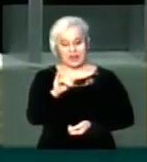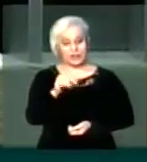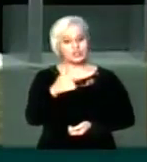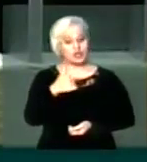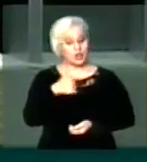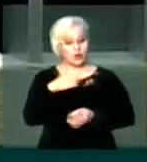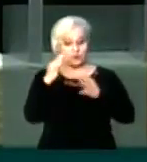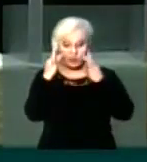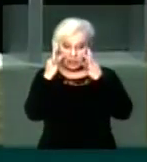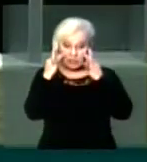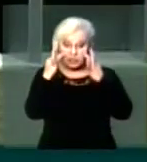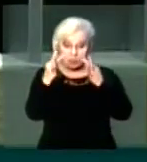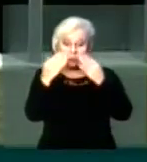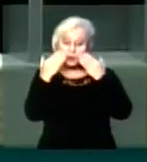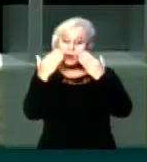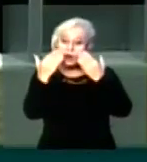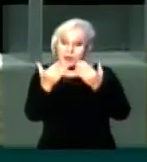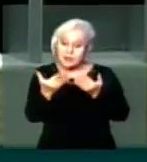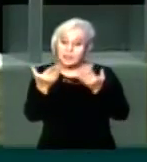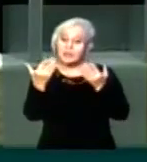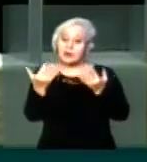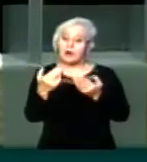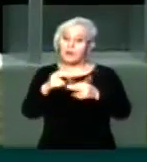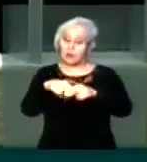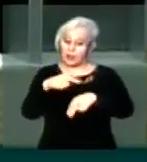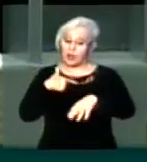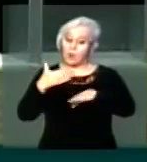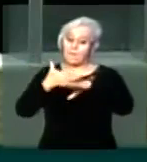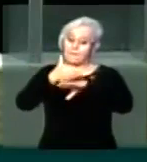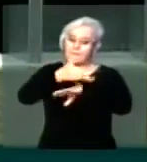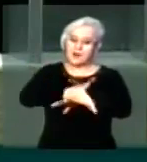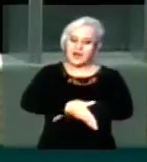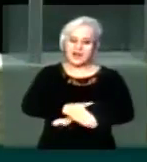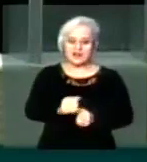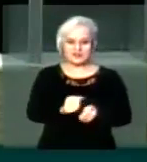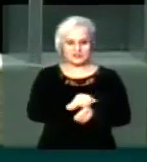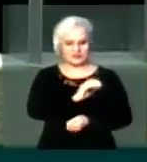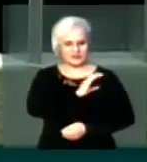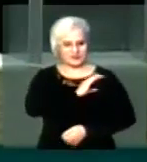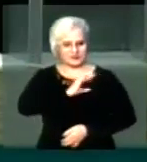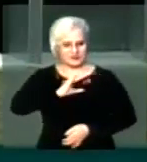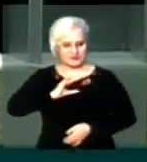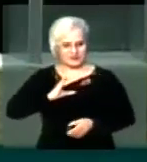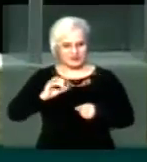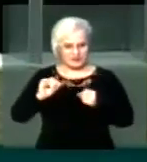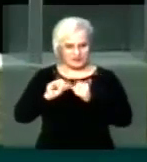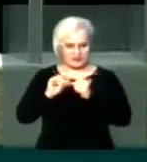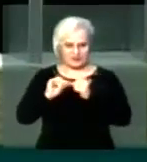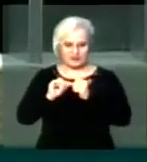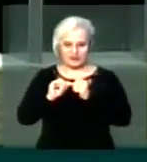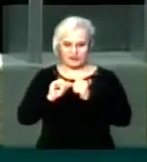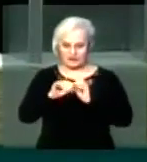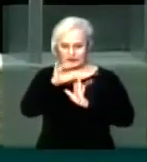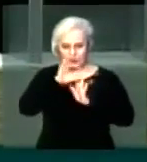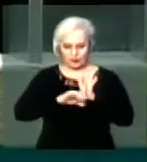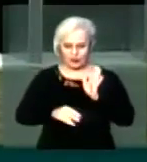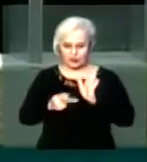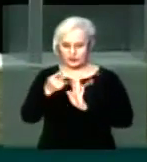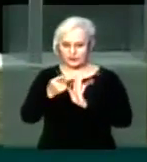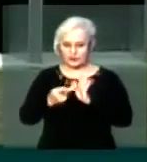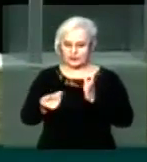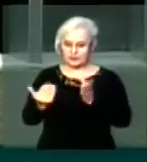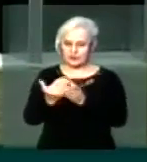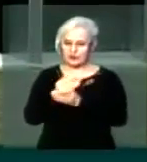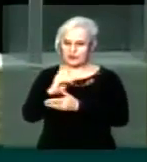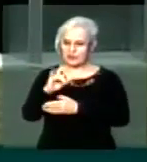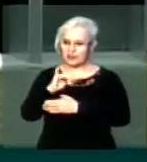deputado Fábio, porque fiz parte da comissão que consensuou o nosso novo Código de Processo